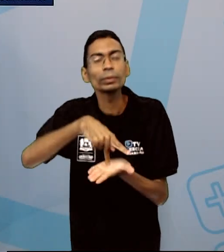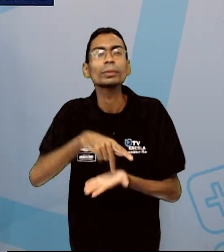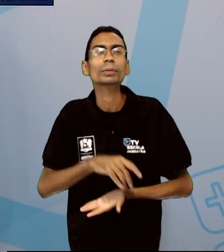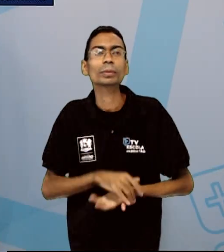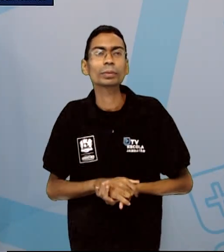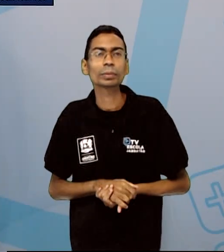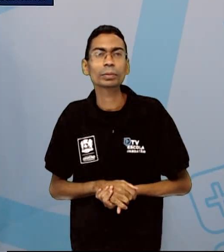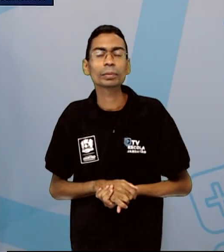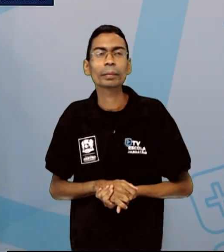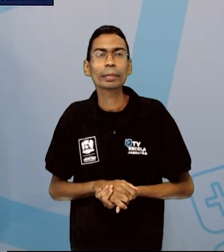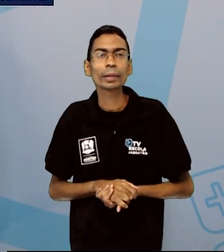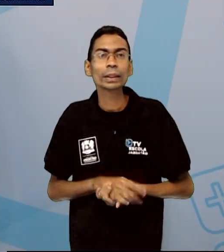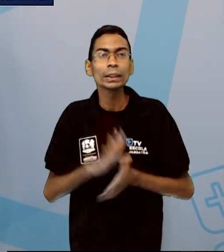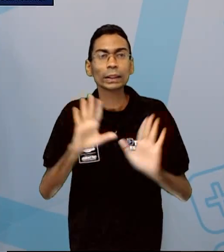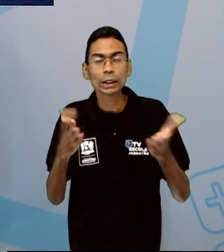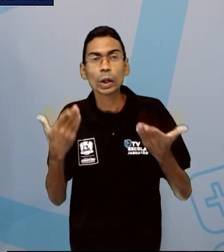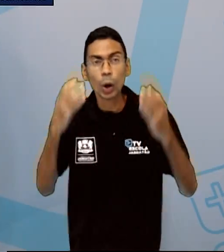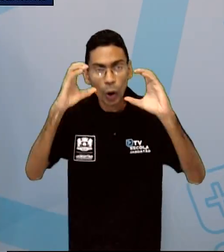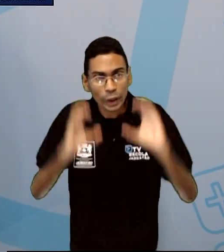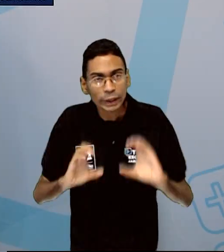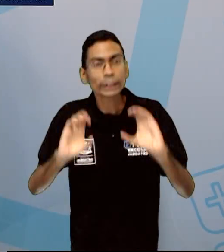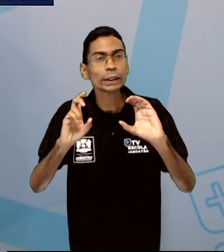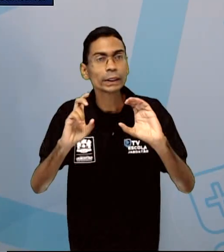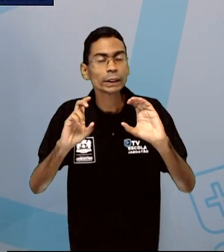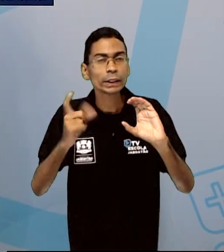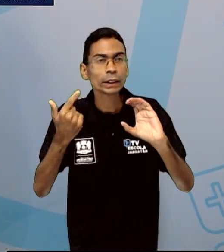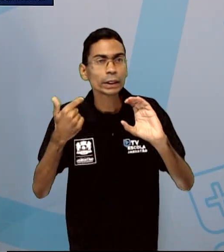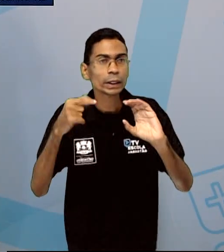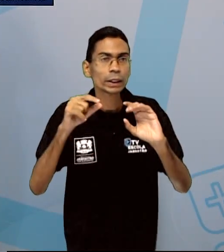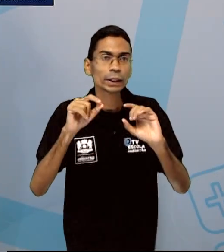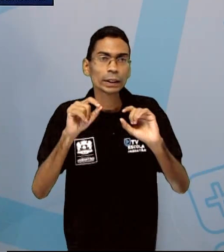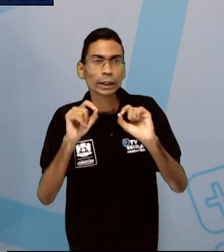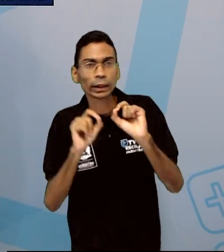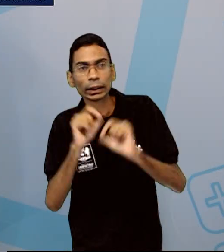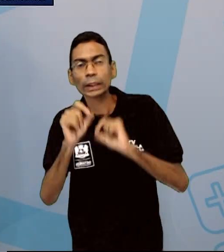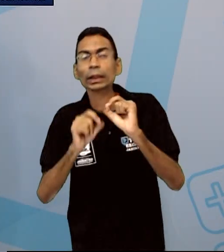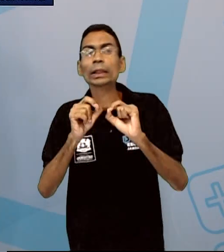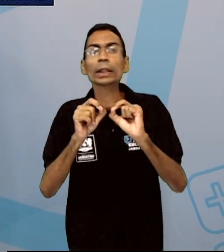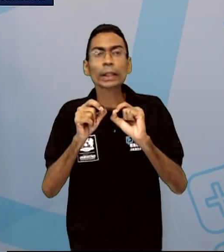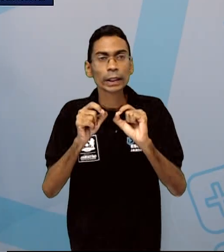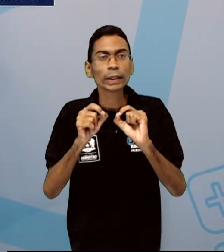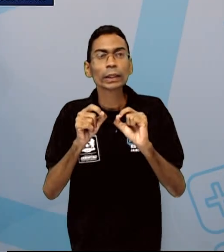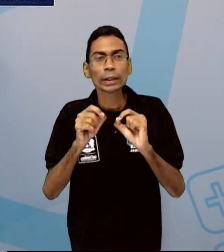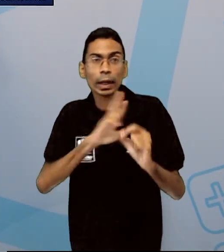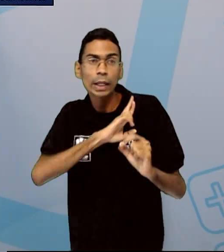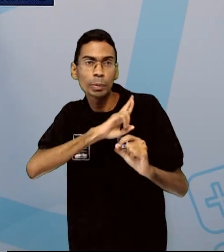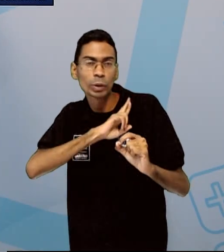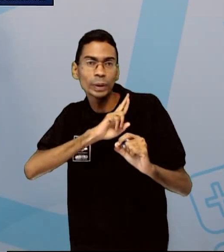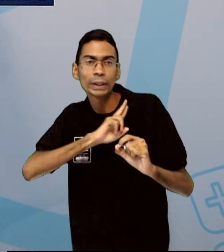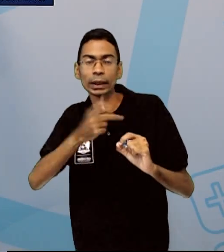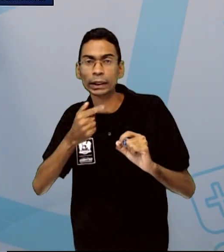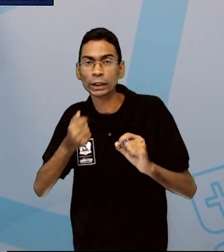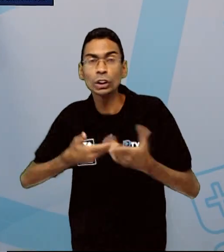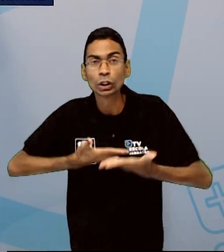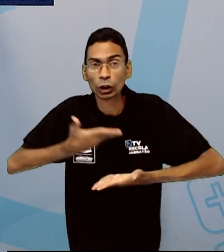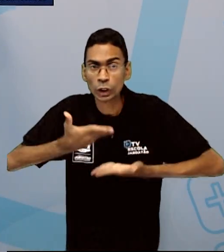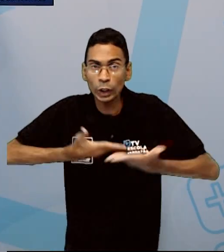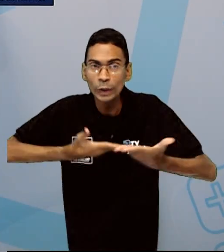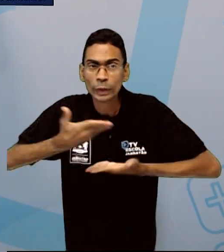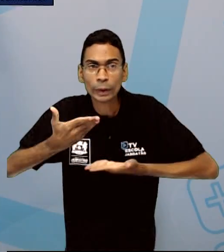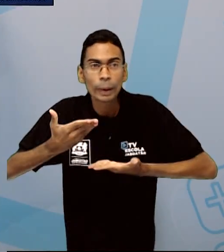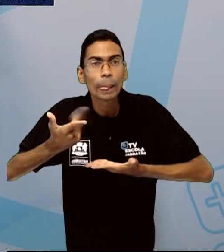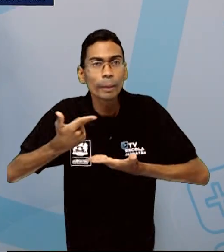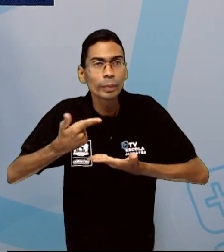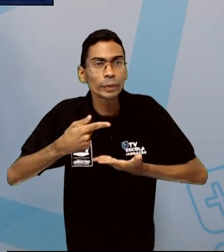exercer a cidadania é exigir o cumprimento de serviços de órgãos públicos. Todo cidadão tem